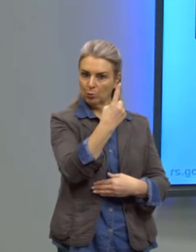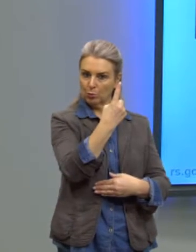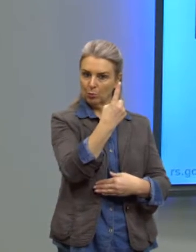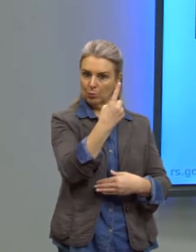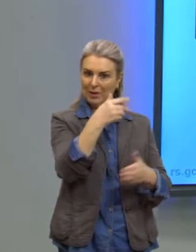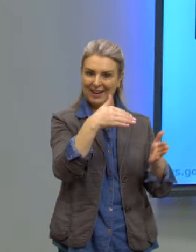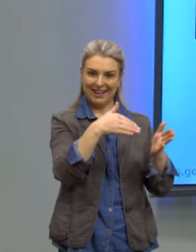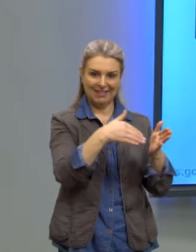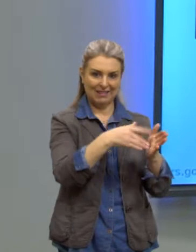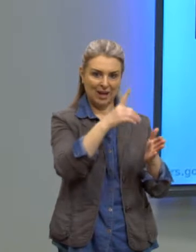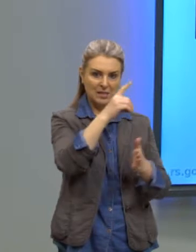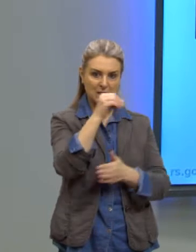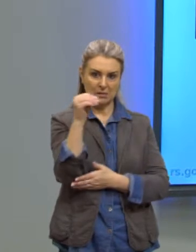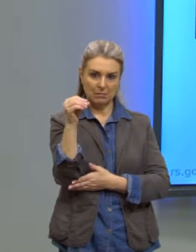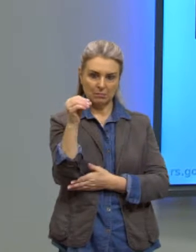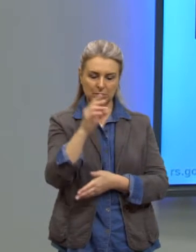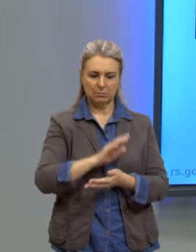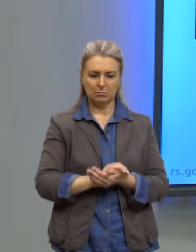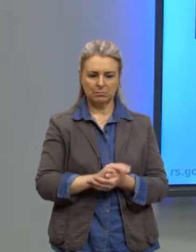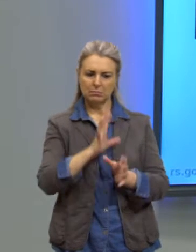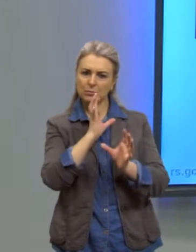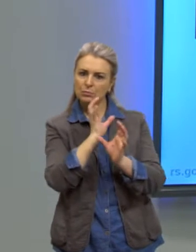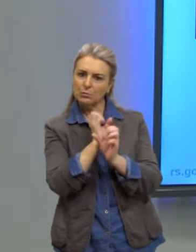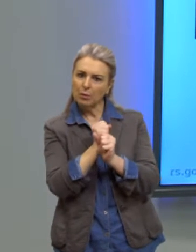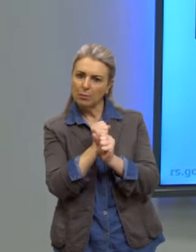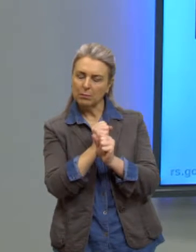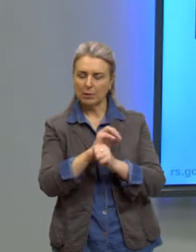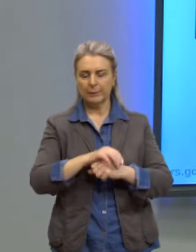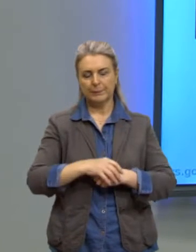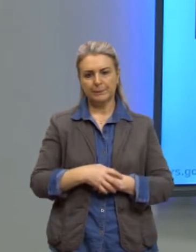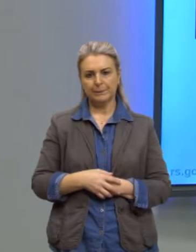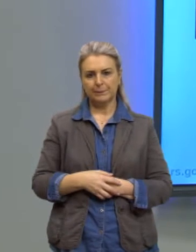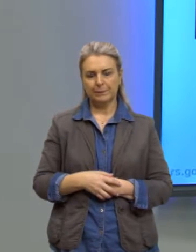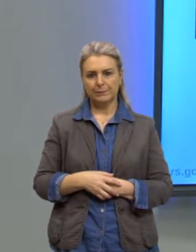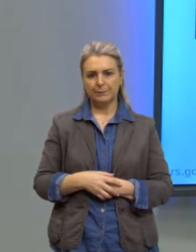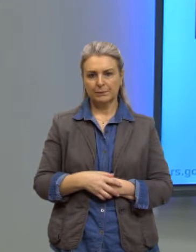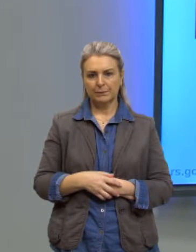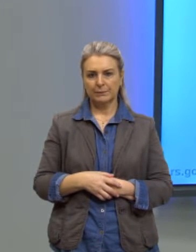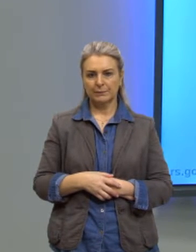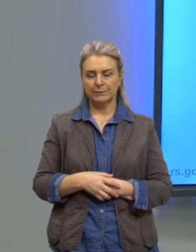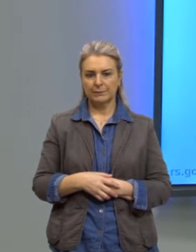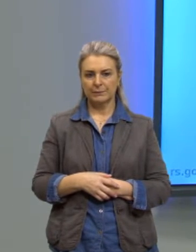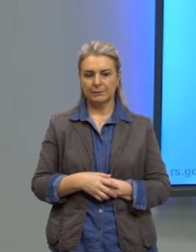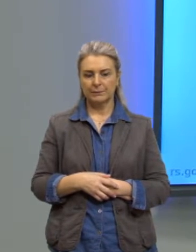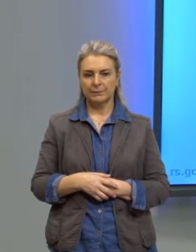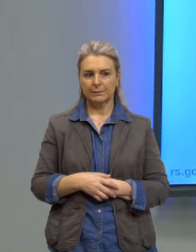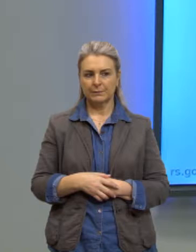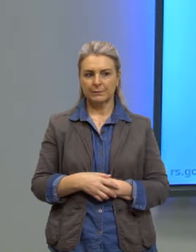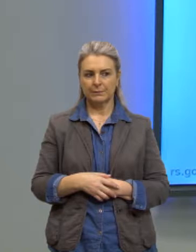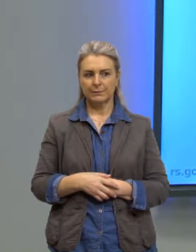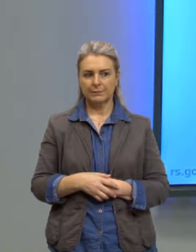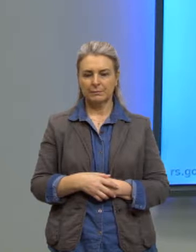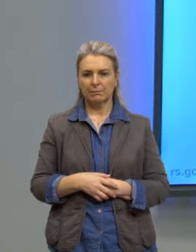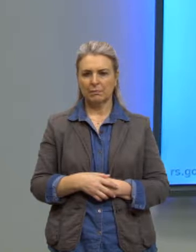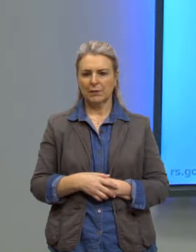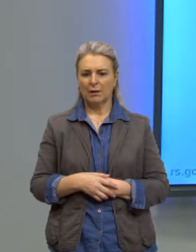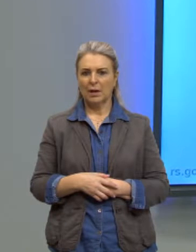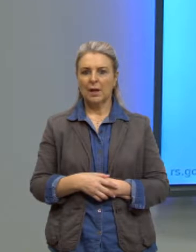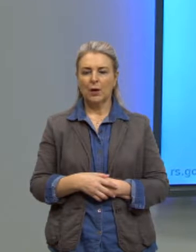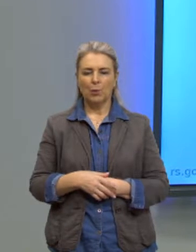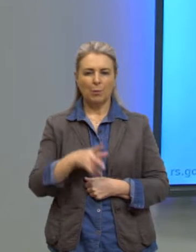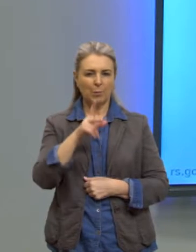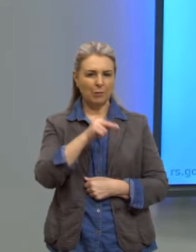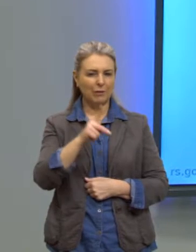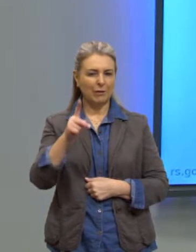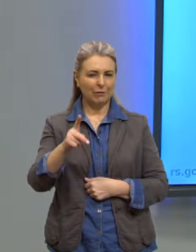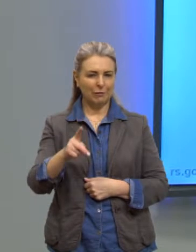número 100, certo? Fazer a soma desses números. Pode passar, por favor. Ele tinha certeza, né? O